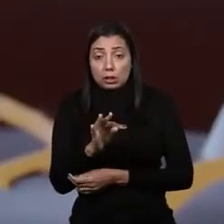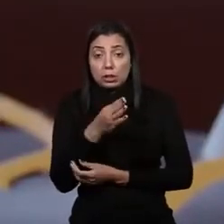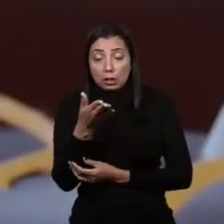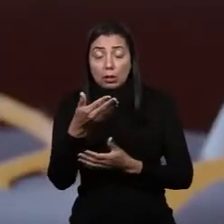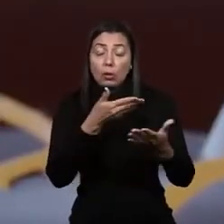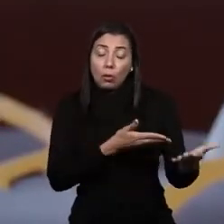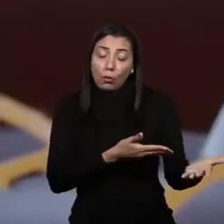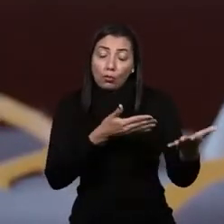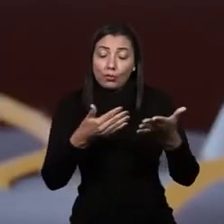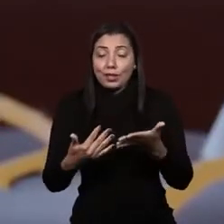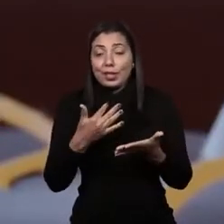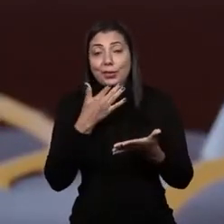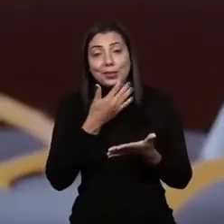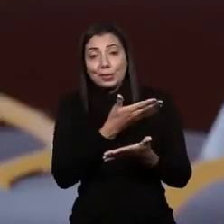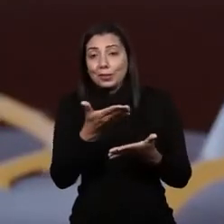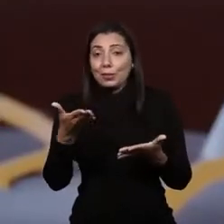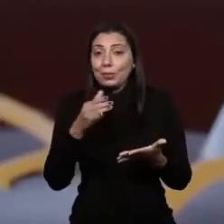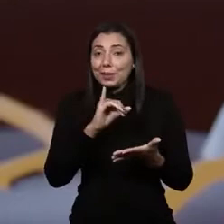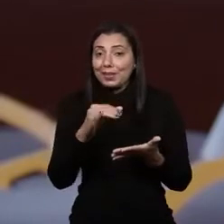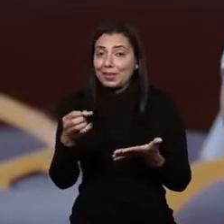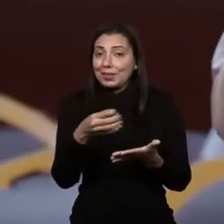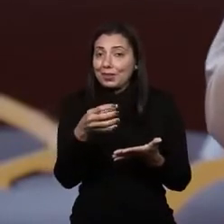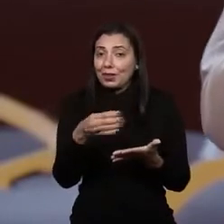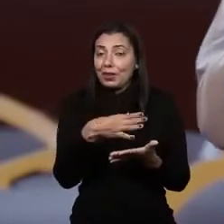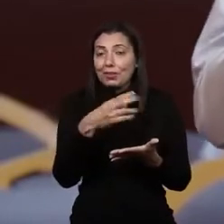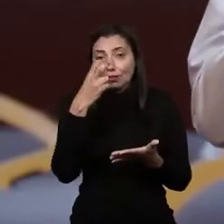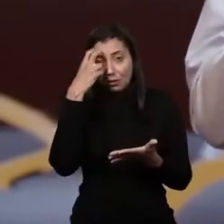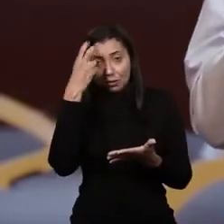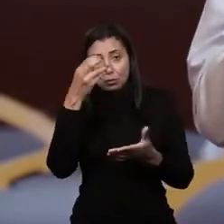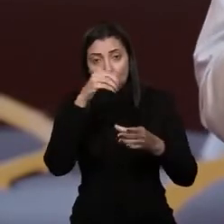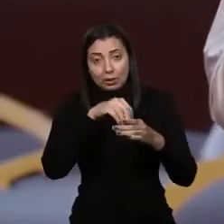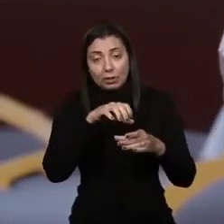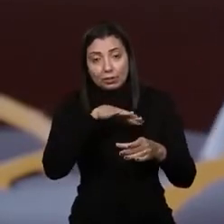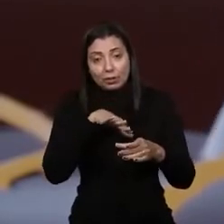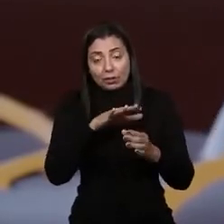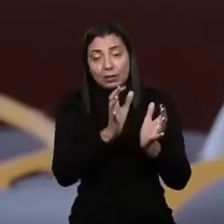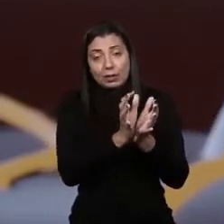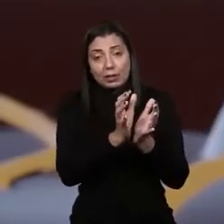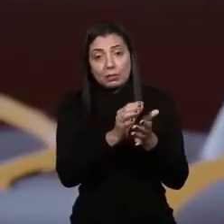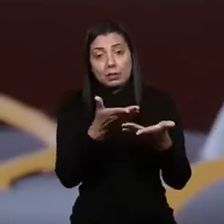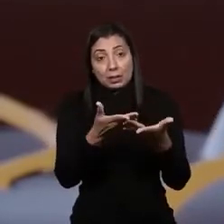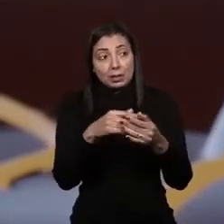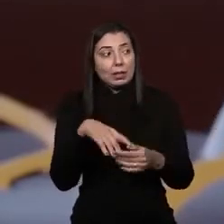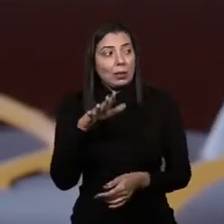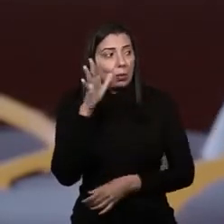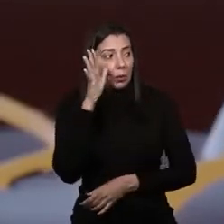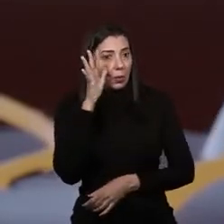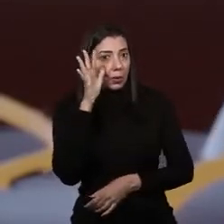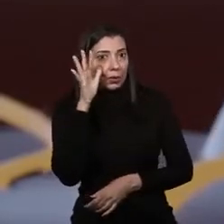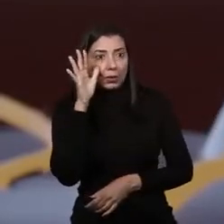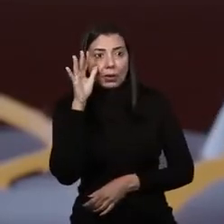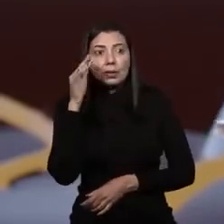a conhecer formas de tornar a inovação uma cultura dentro do seu órgão ou equipe. Fiquei muito curioso, hein, Davi?